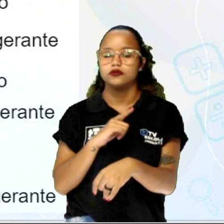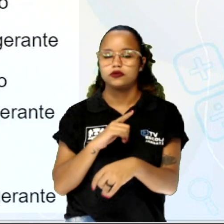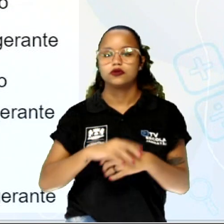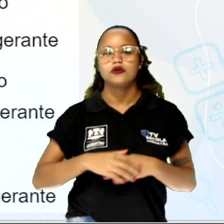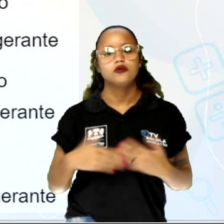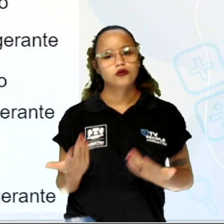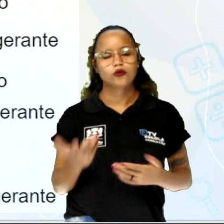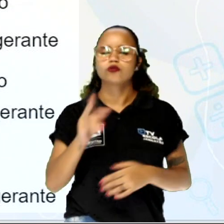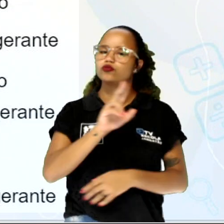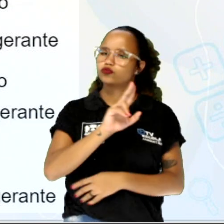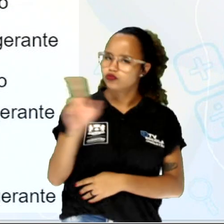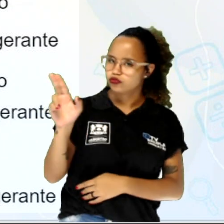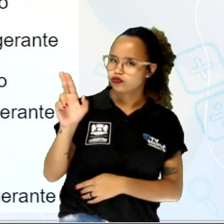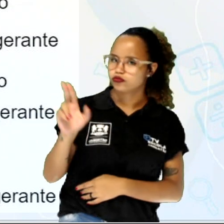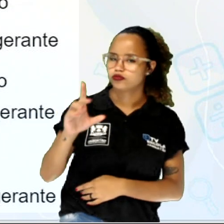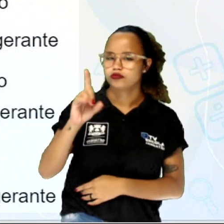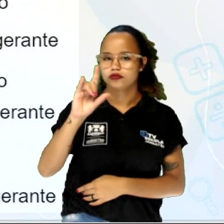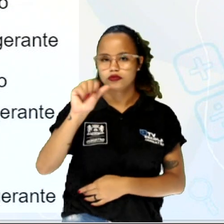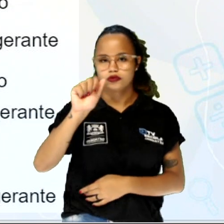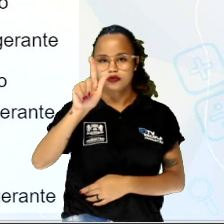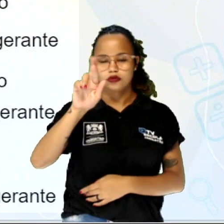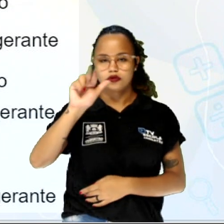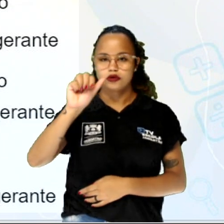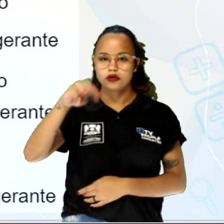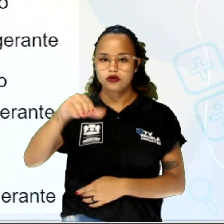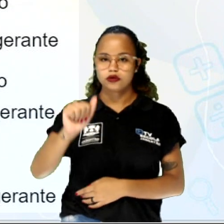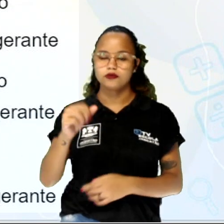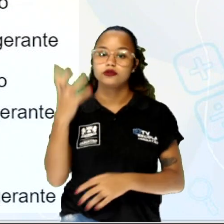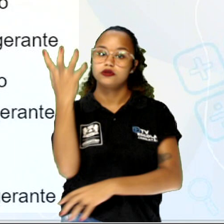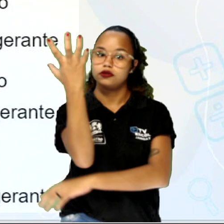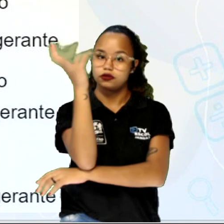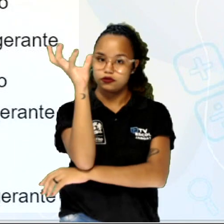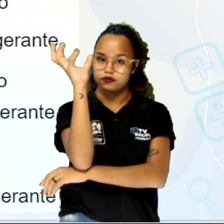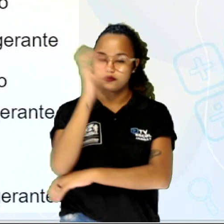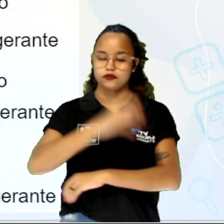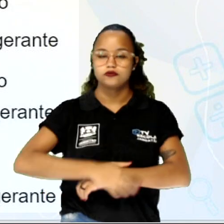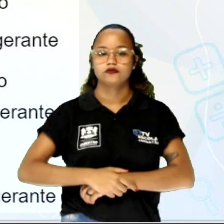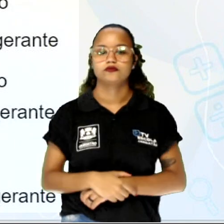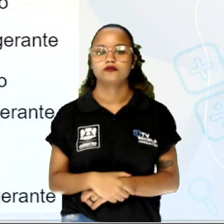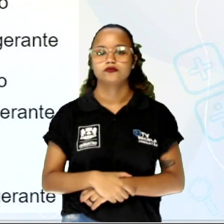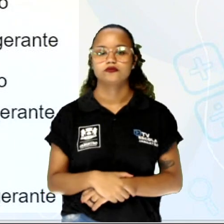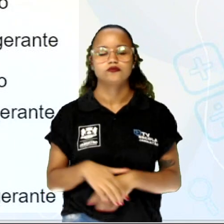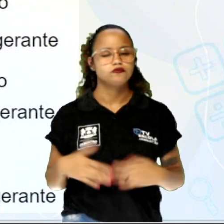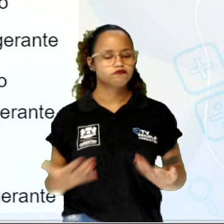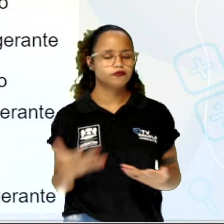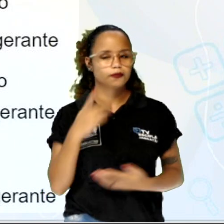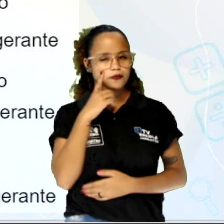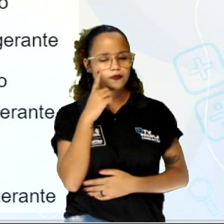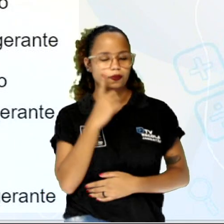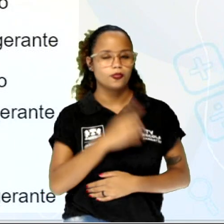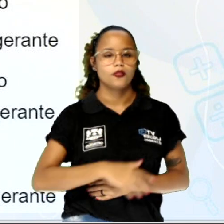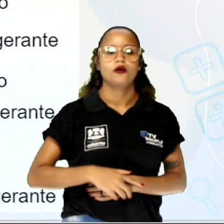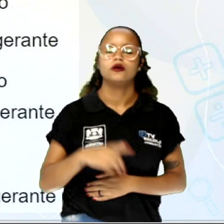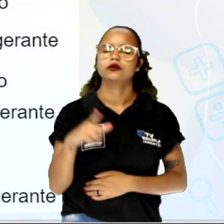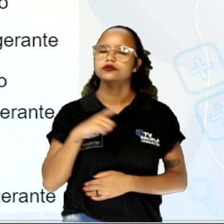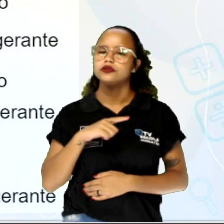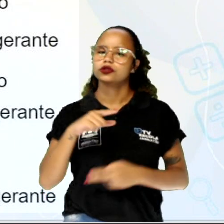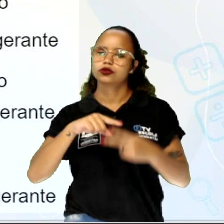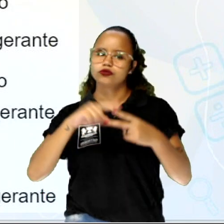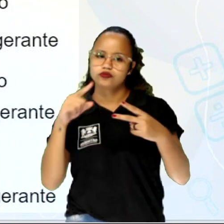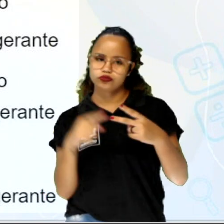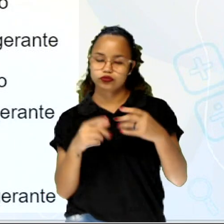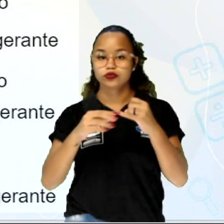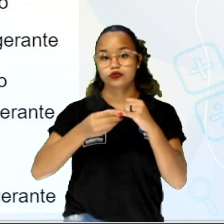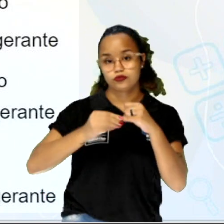Por isso que esse nome desse diagrama é chamado de diagrama de árvore, né? Então, ó, a gente teria duas possibilidades de